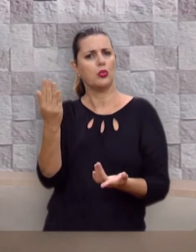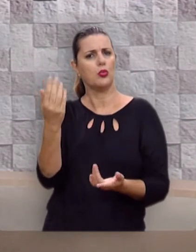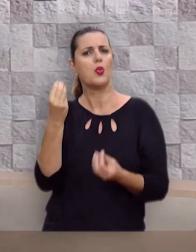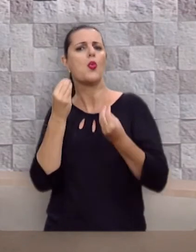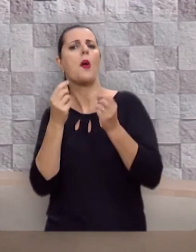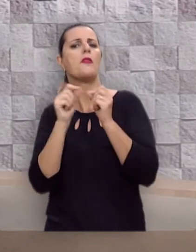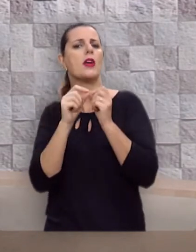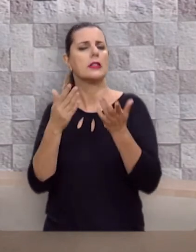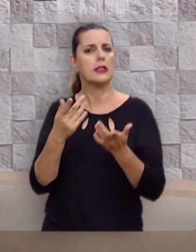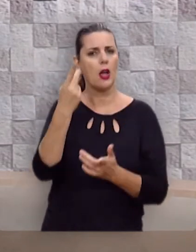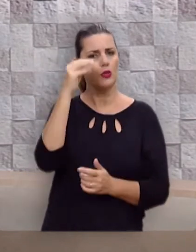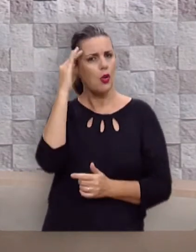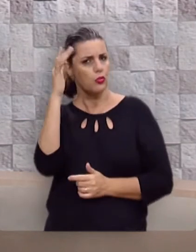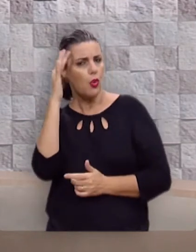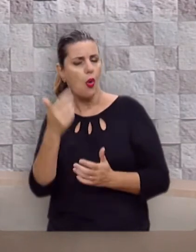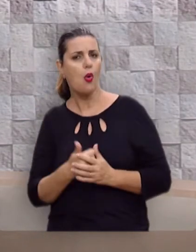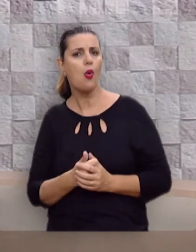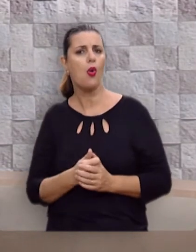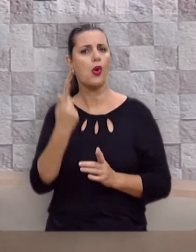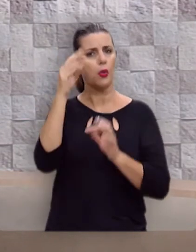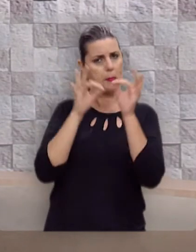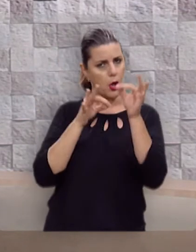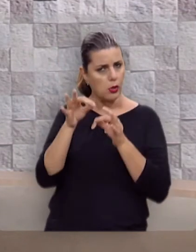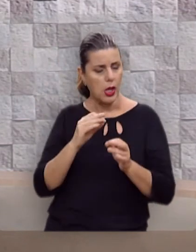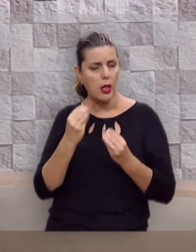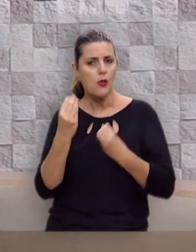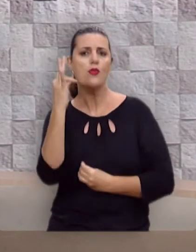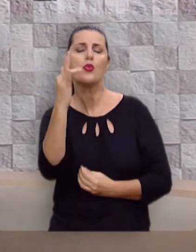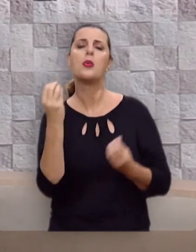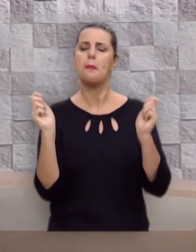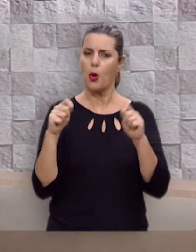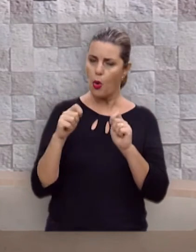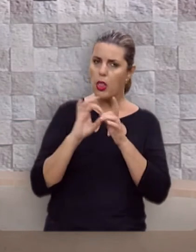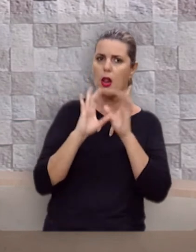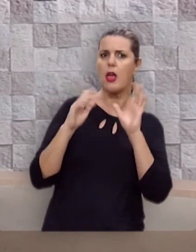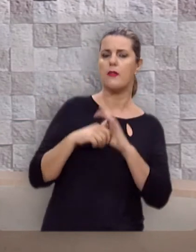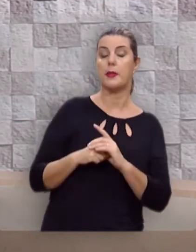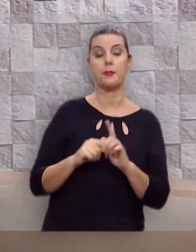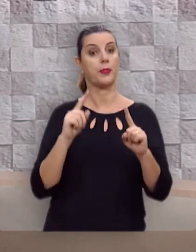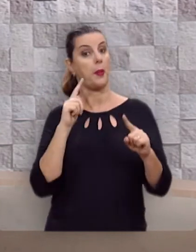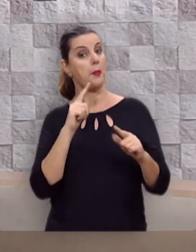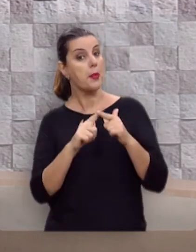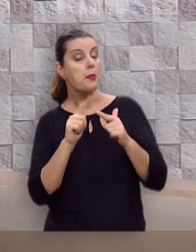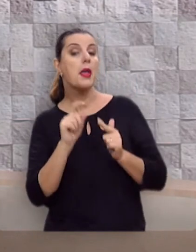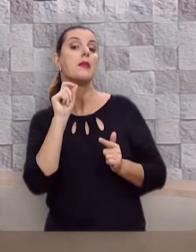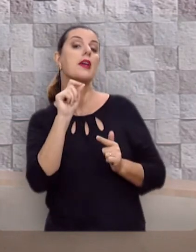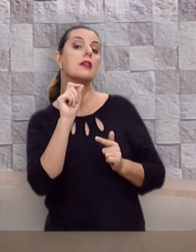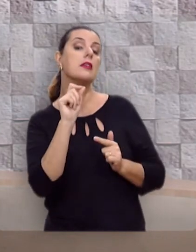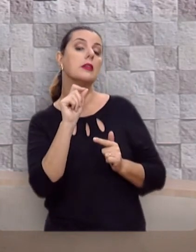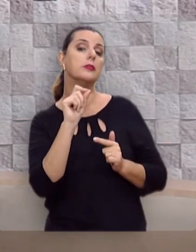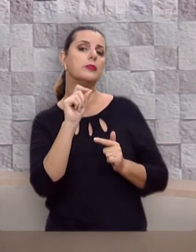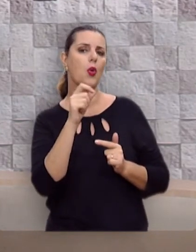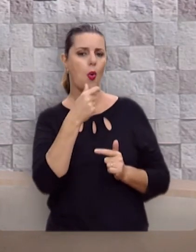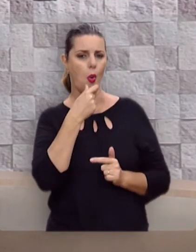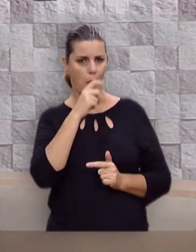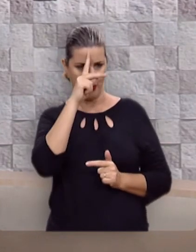provisão para os seus sonhos e projetos. O problema aqui é